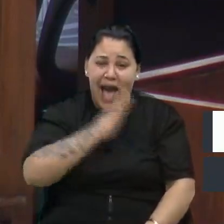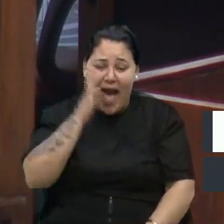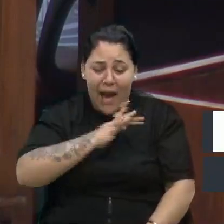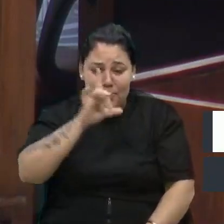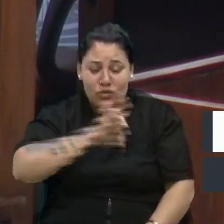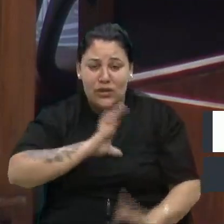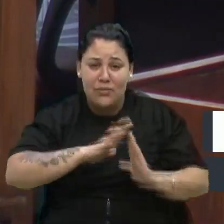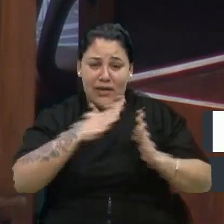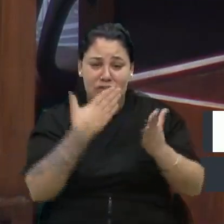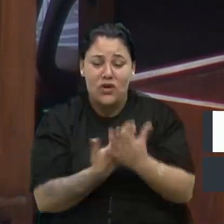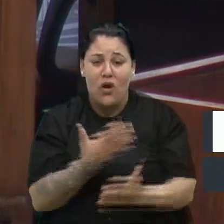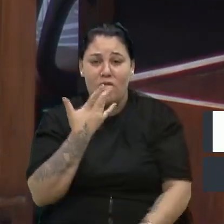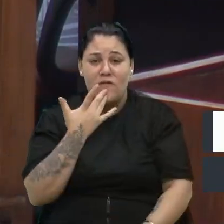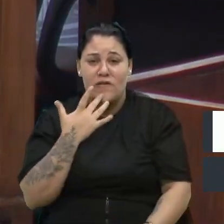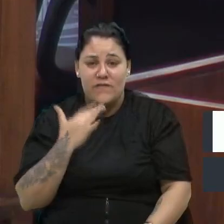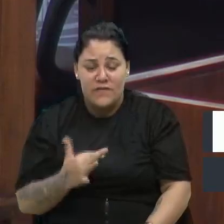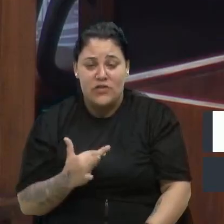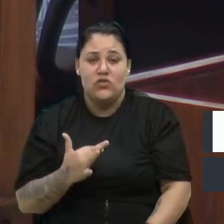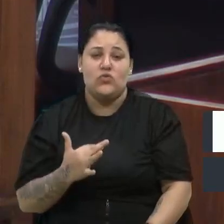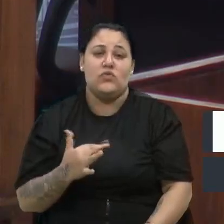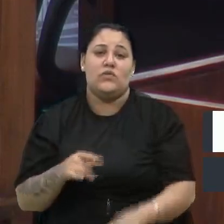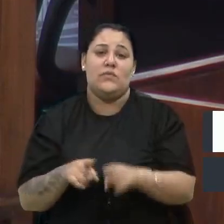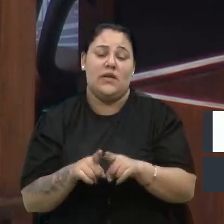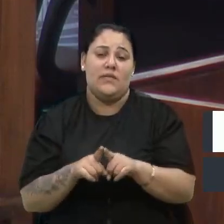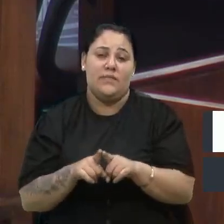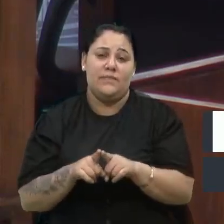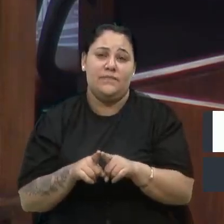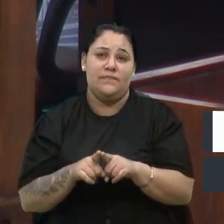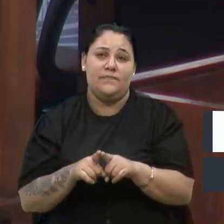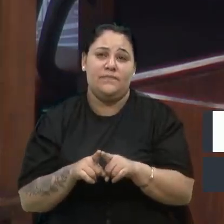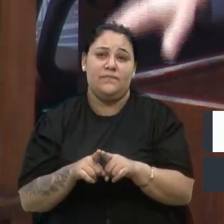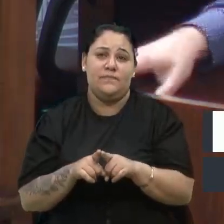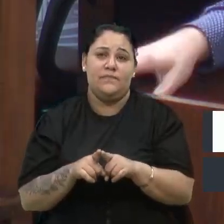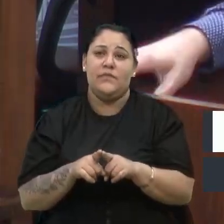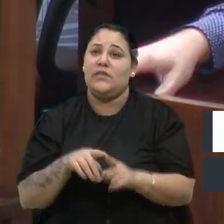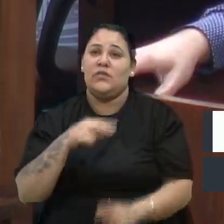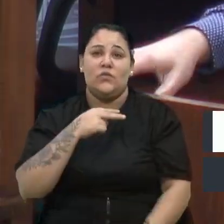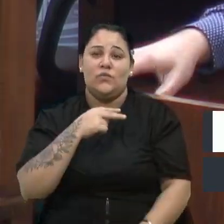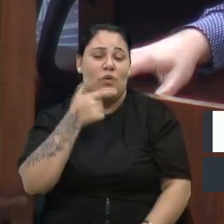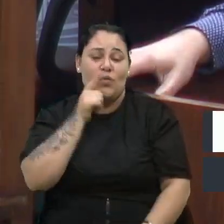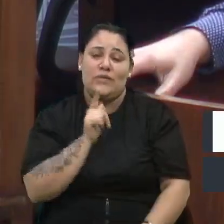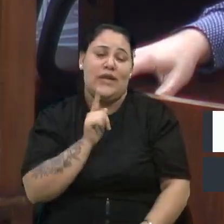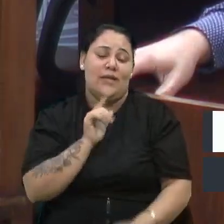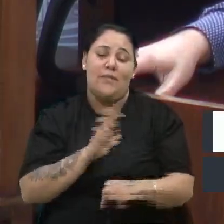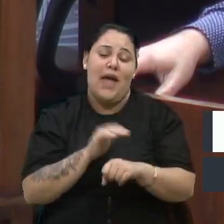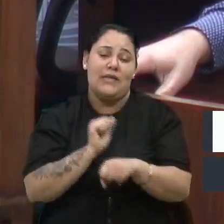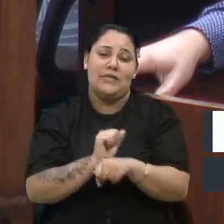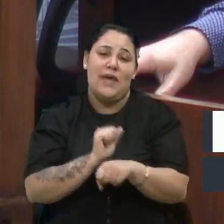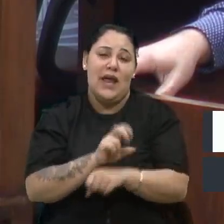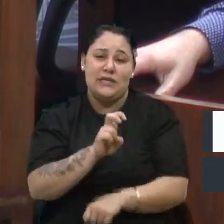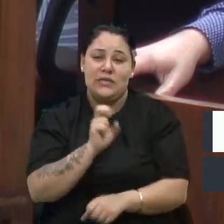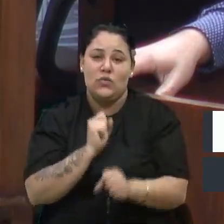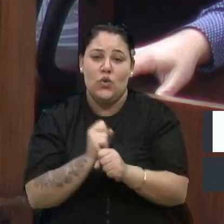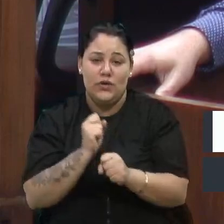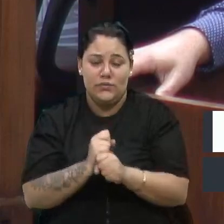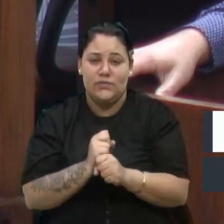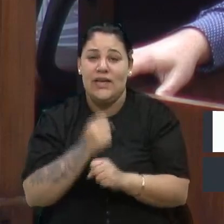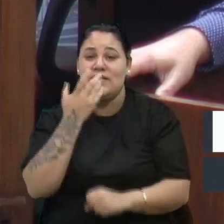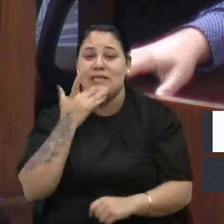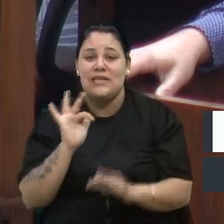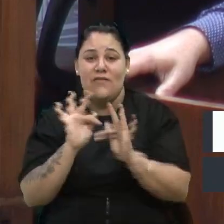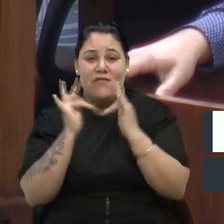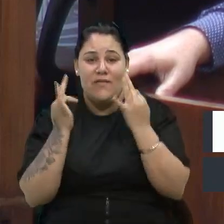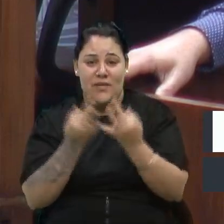escola de educação infantil que não dá para esperar mais cinco anos. As crianças, as famílias